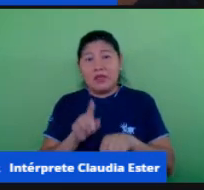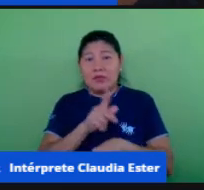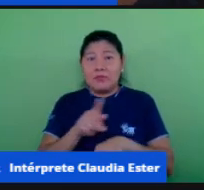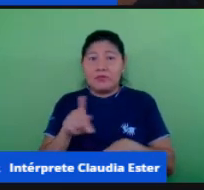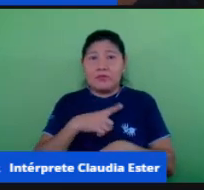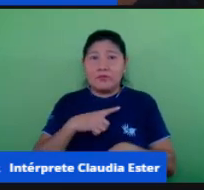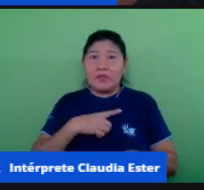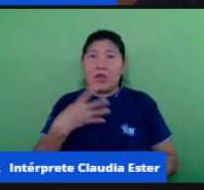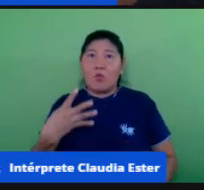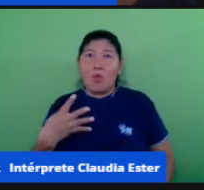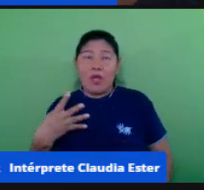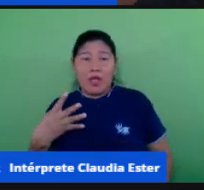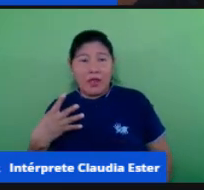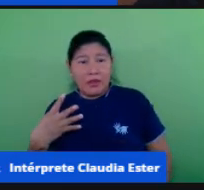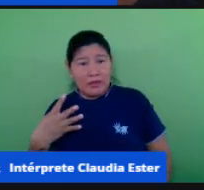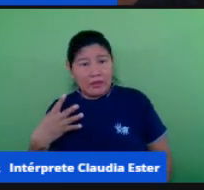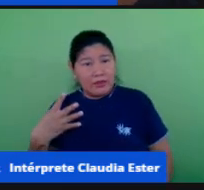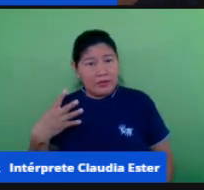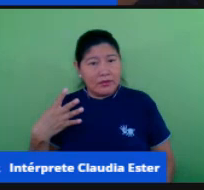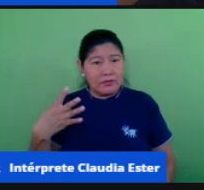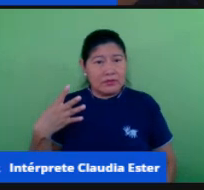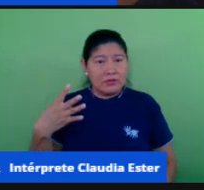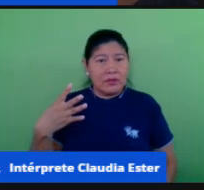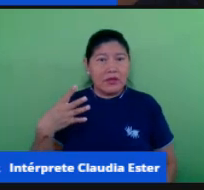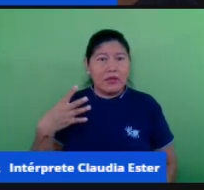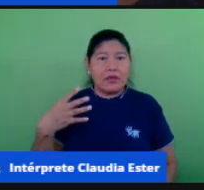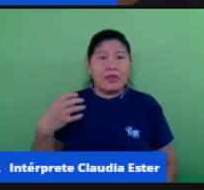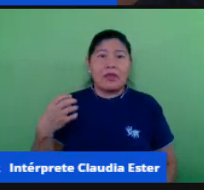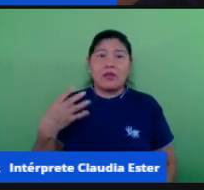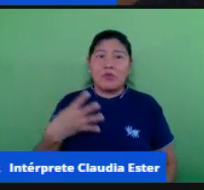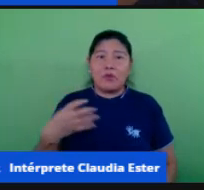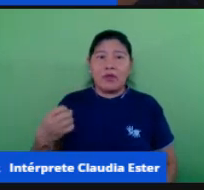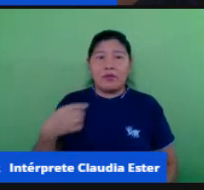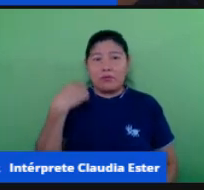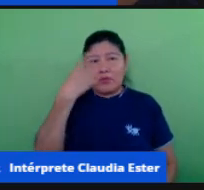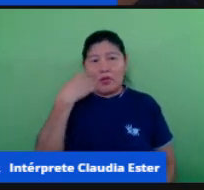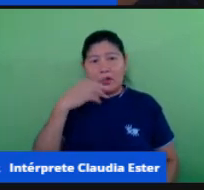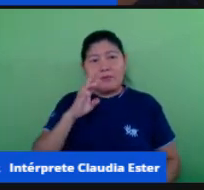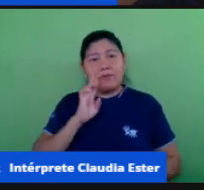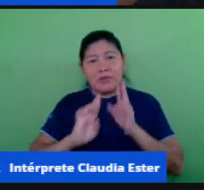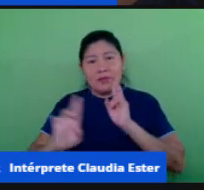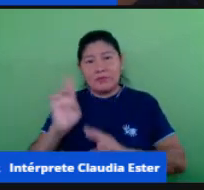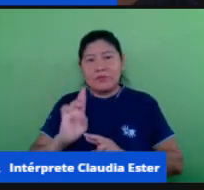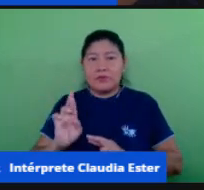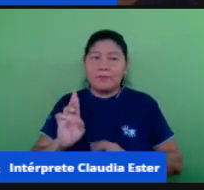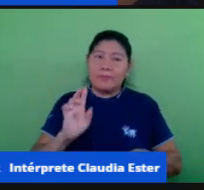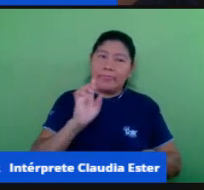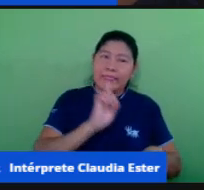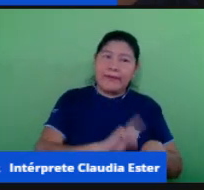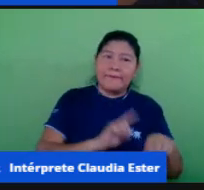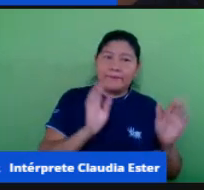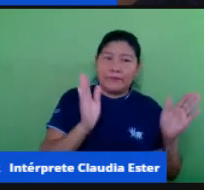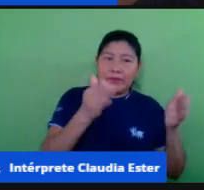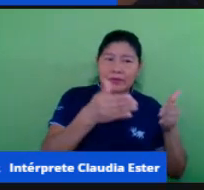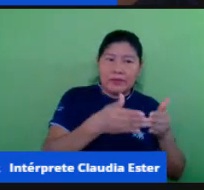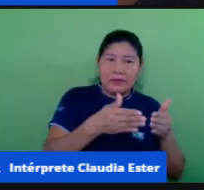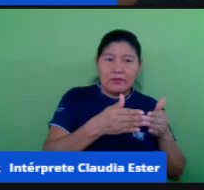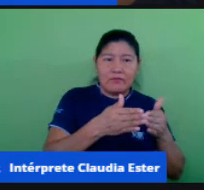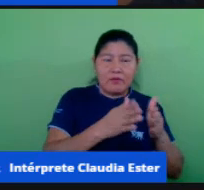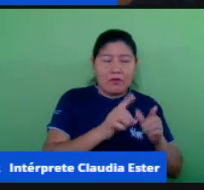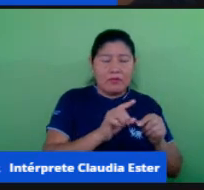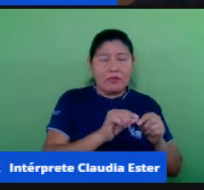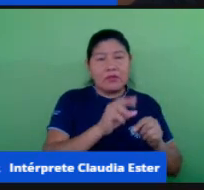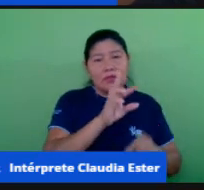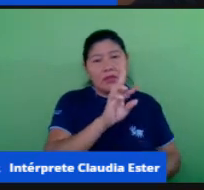caso remoto não você responde no horário de aula né isso acredita-se que como é uma aula ao vivo